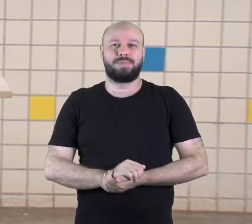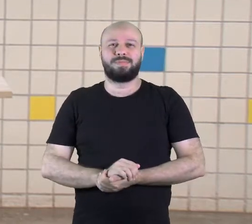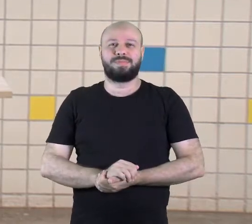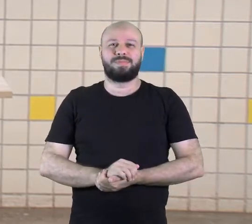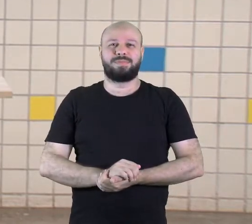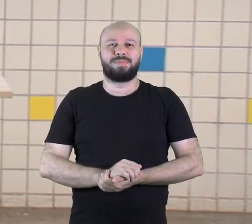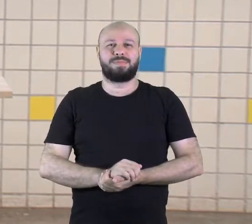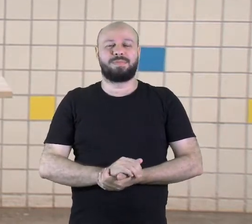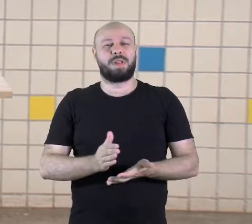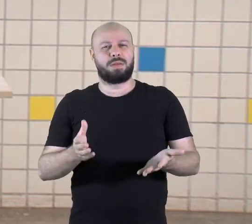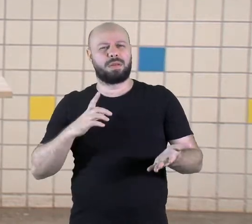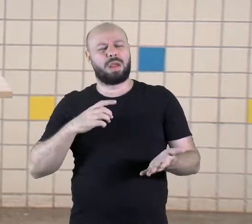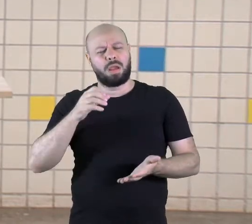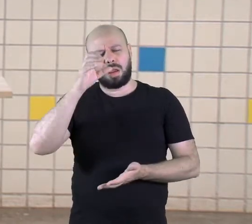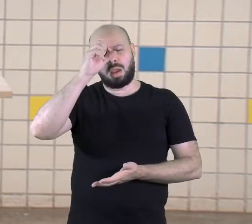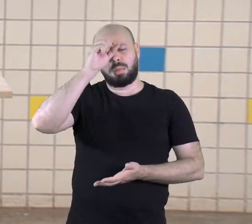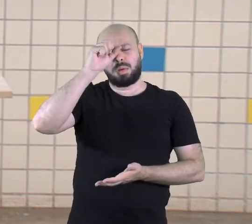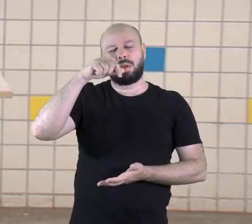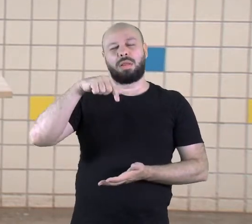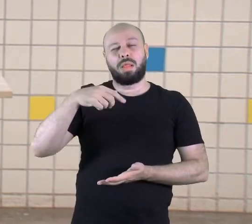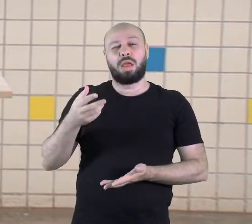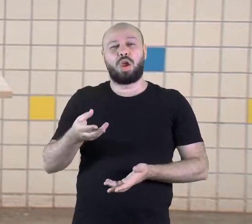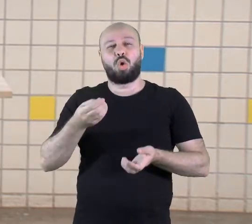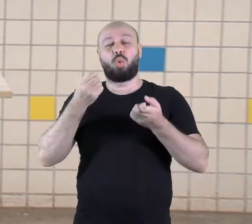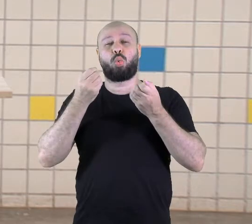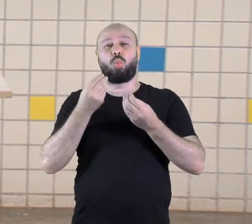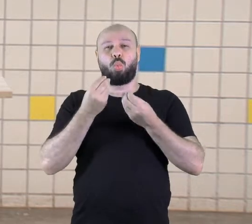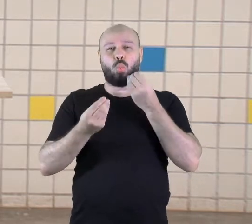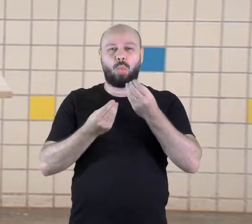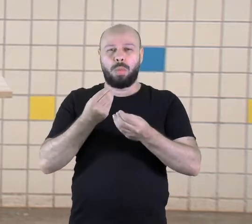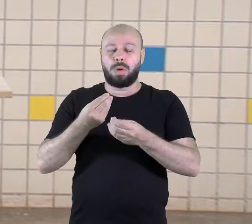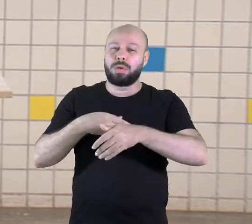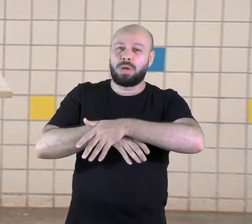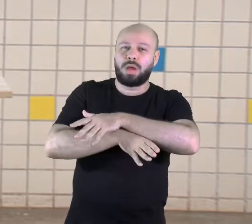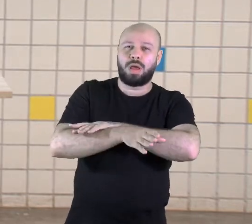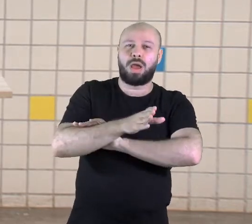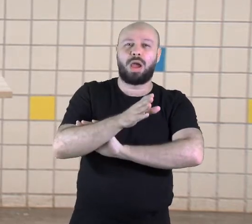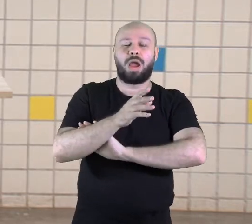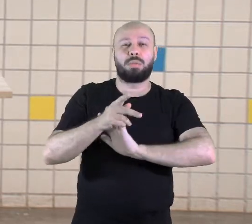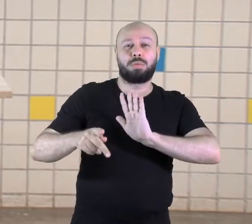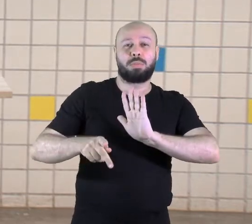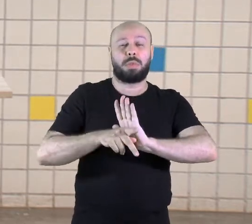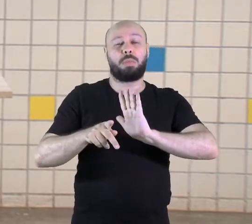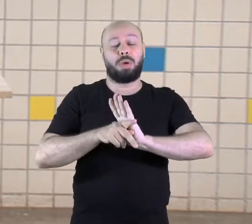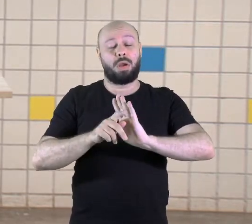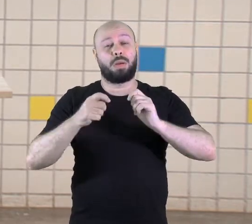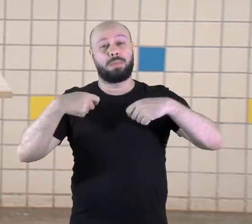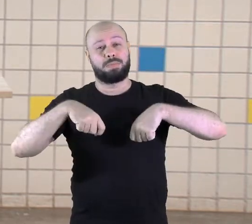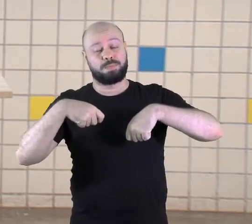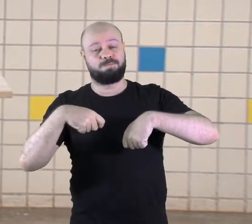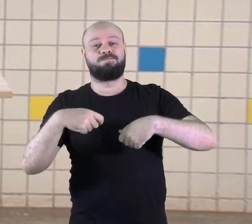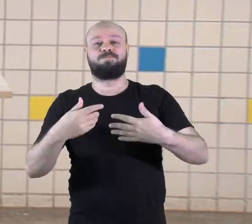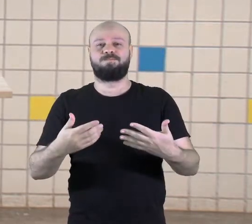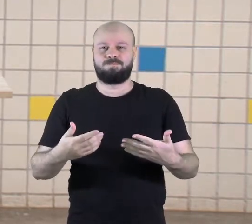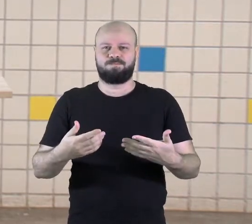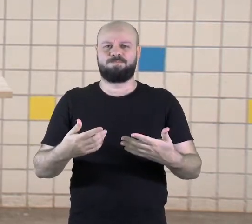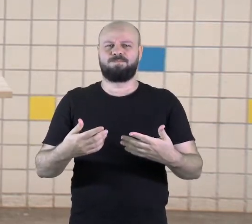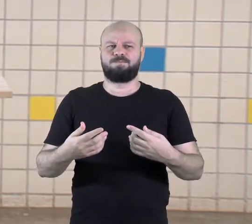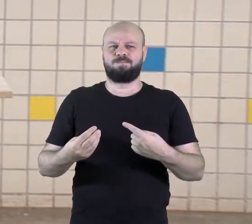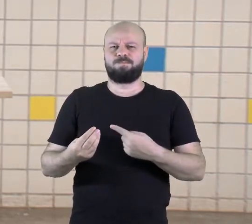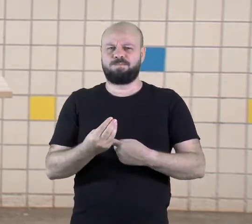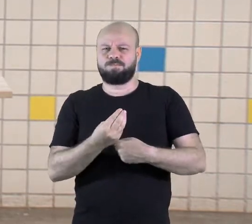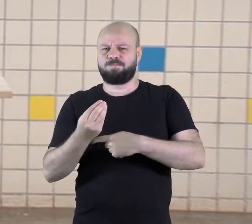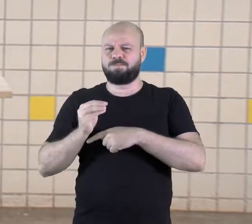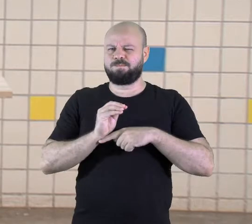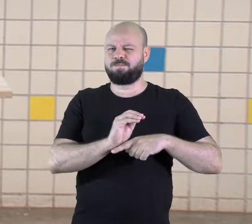estar aprendendo e identificando que esses hábitos devem ser mantidos